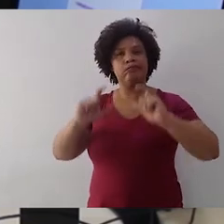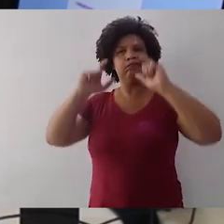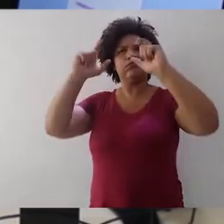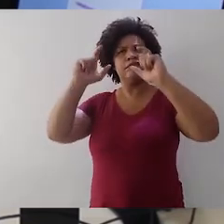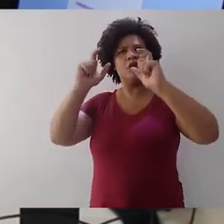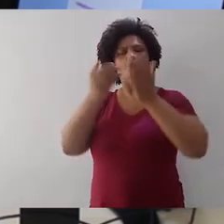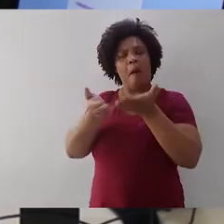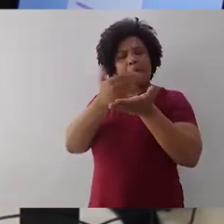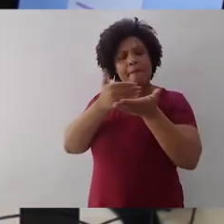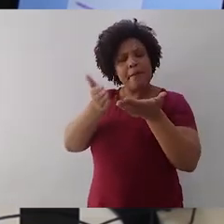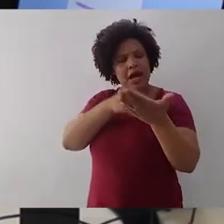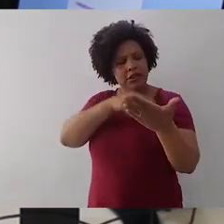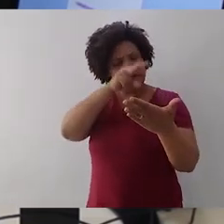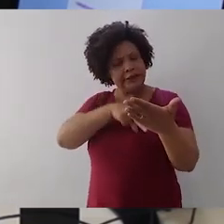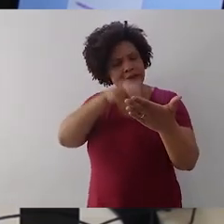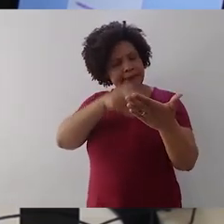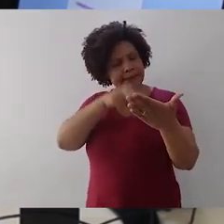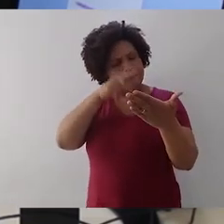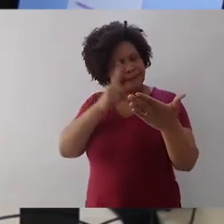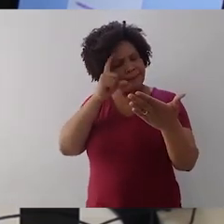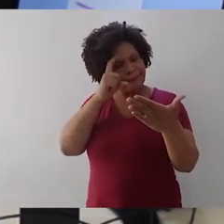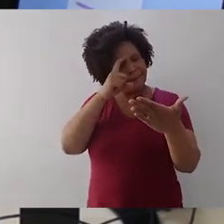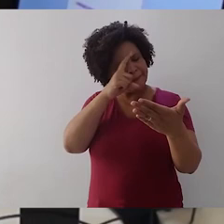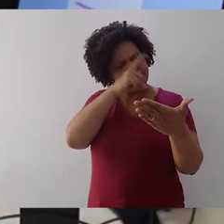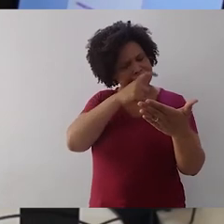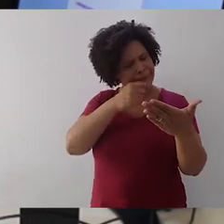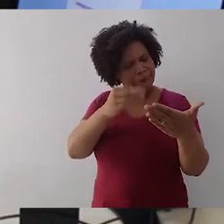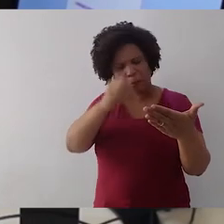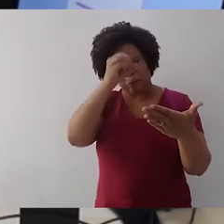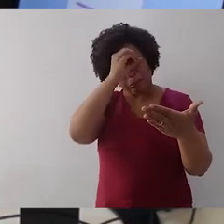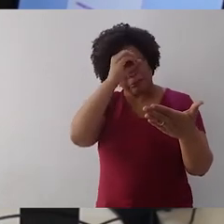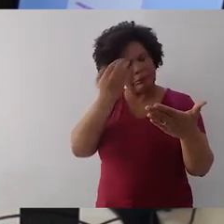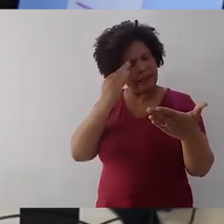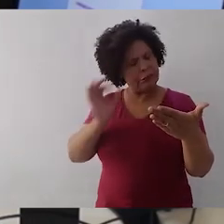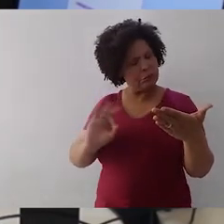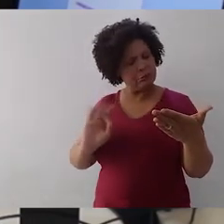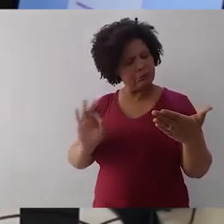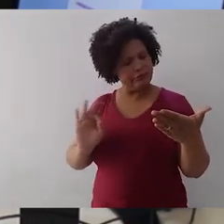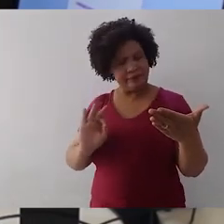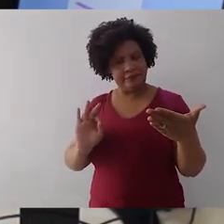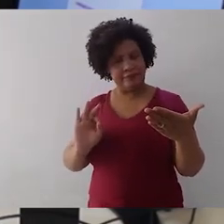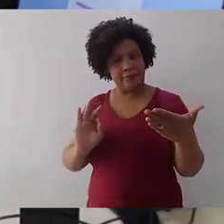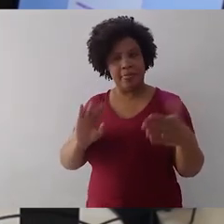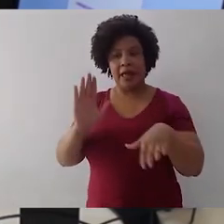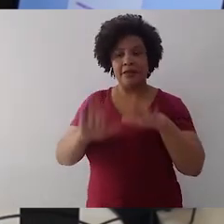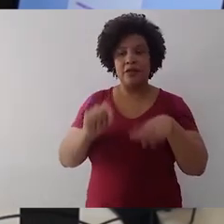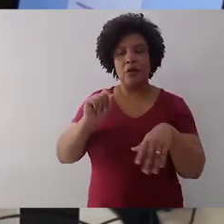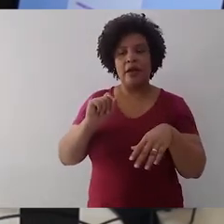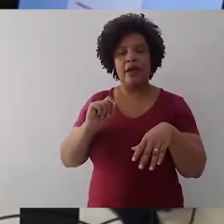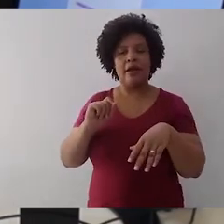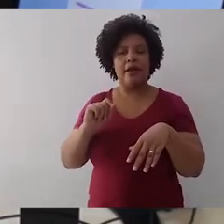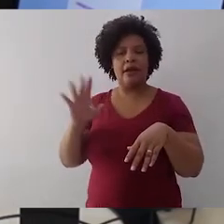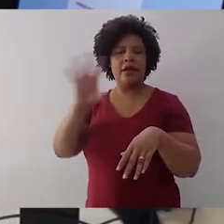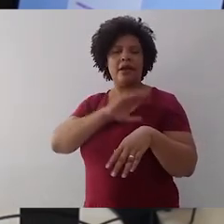e isso faz com que a leitura seja mais difícil, seja mais penosa. Quando a gente pega um romance e